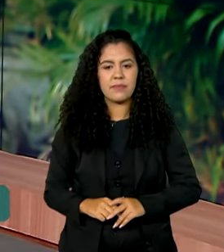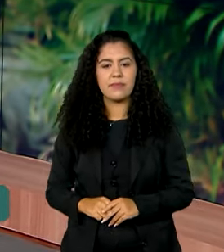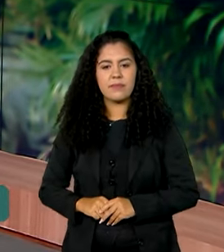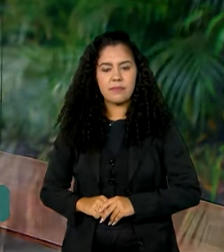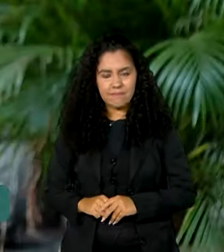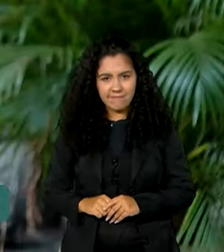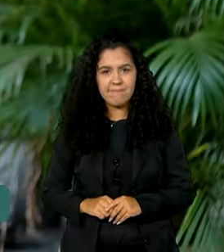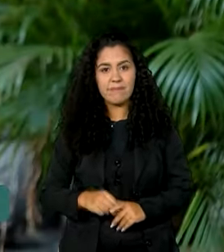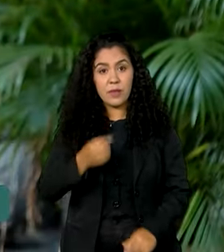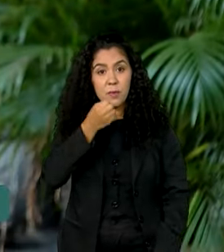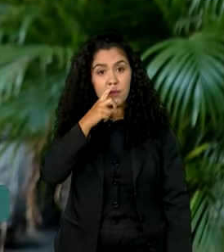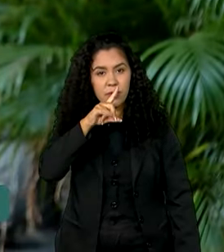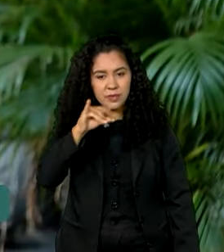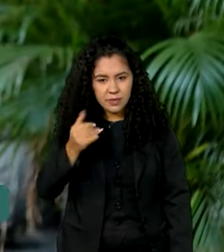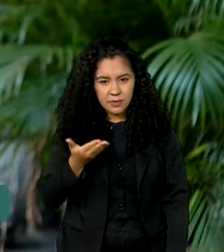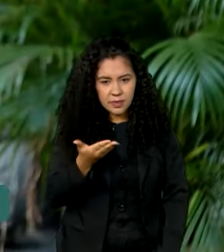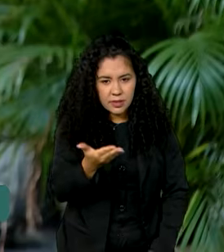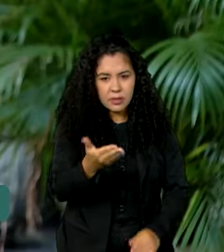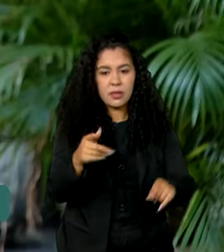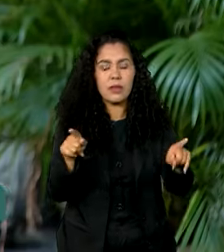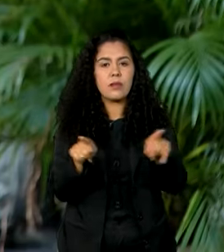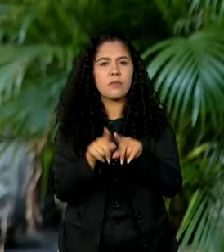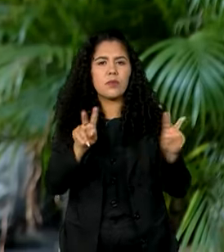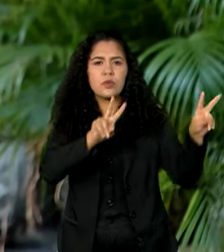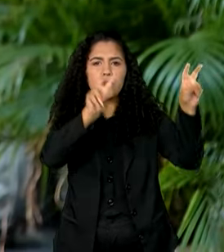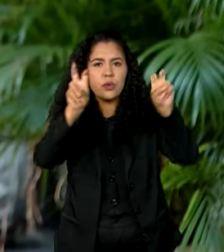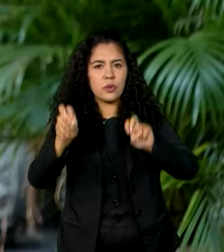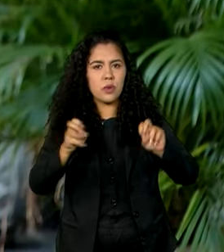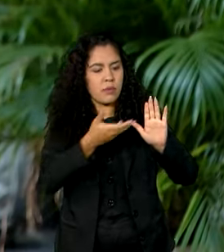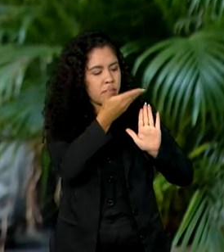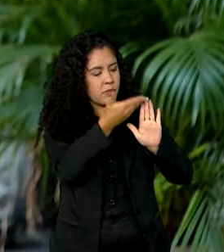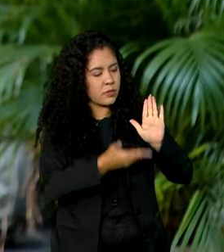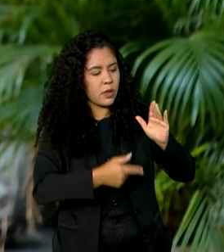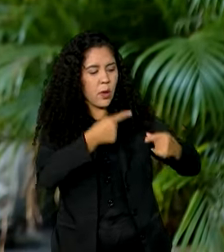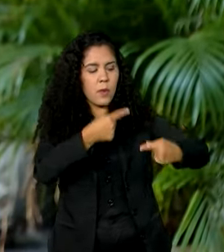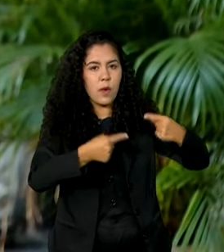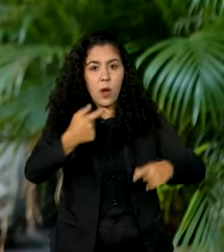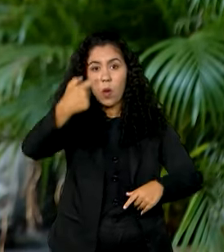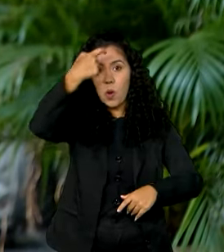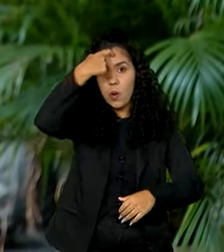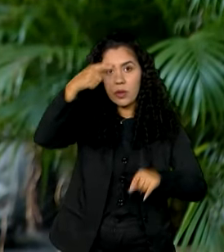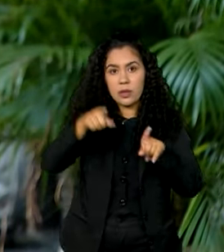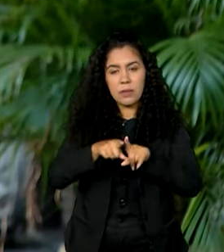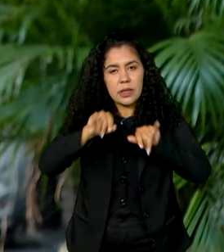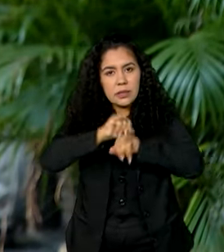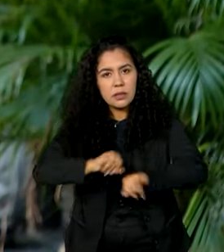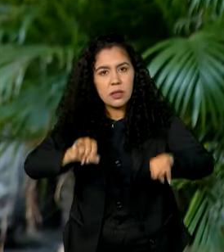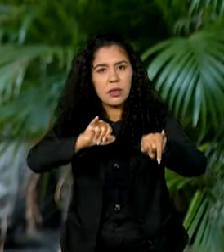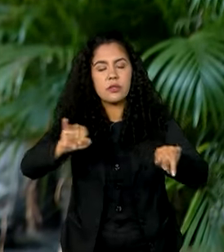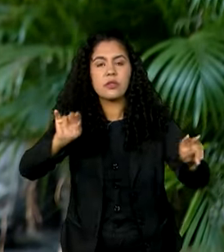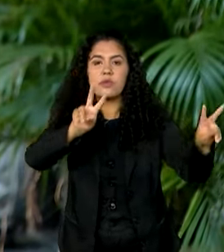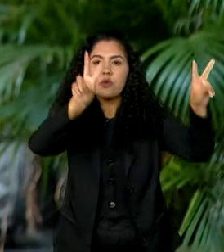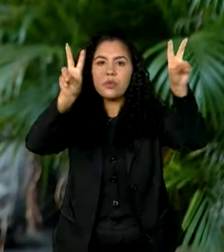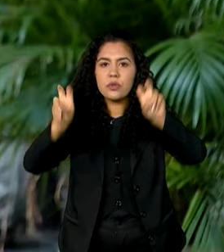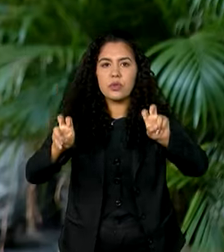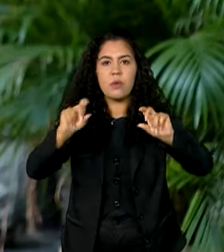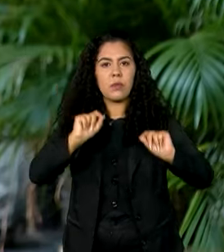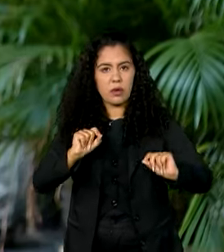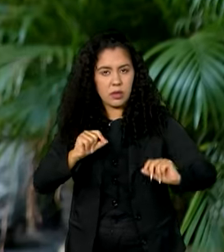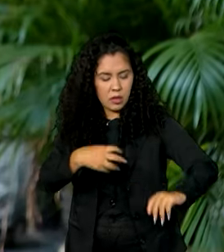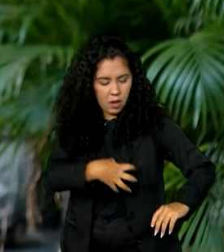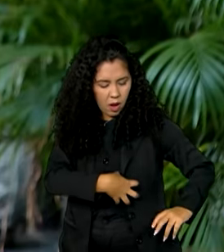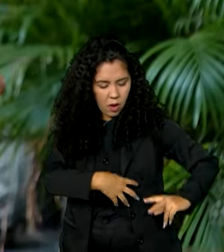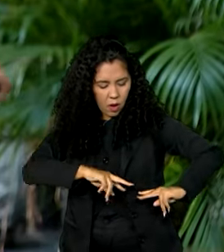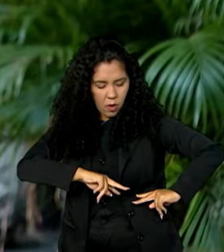Bom dia, Vanessa. Bom dia a todos. A Política Nacional de Conscientização e Incentivo à Doação e ao Transplante de Órgãos foi sancionada em